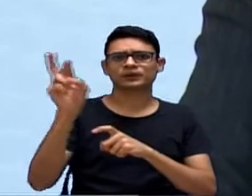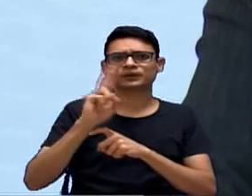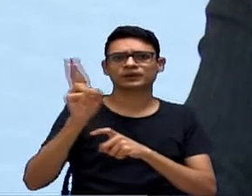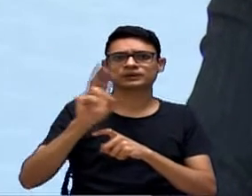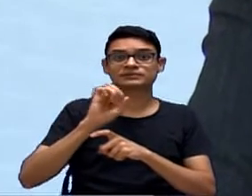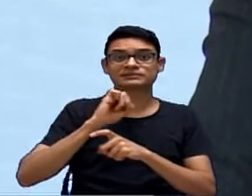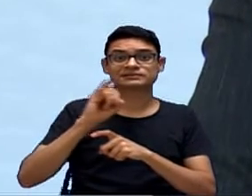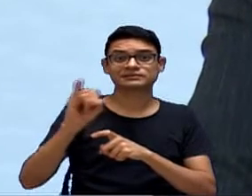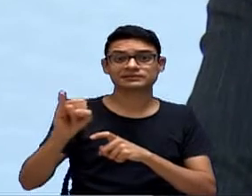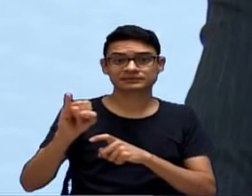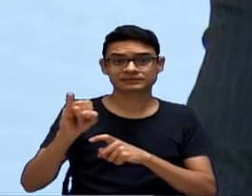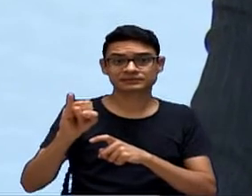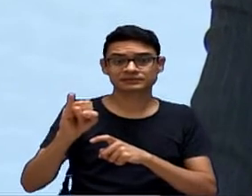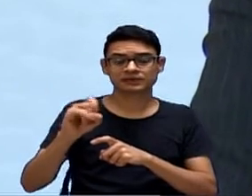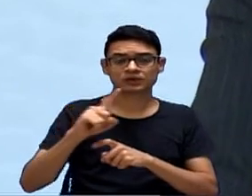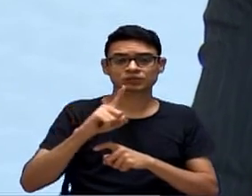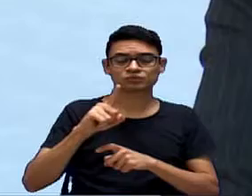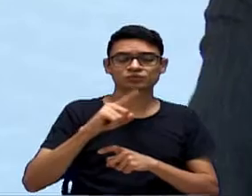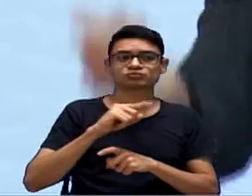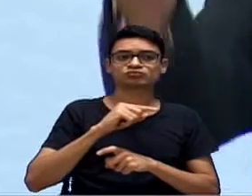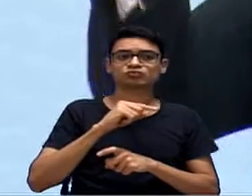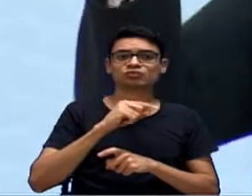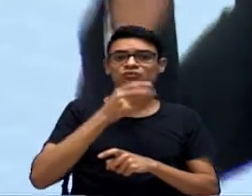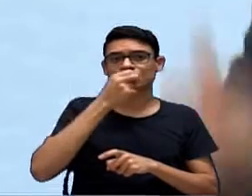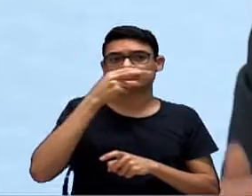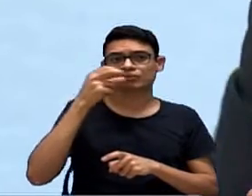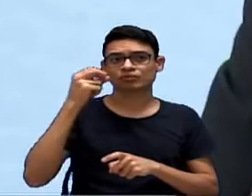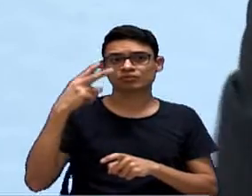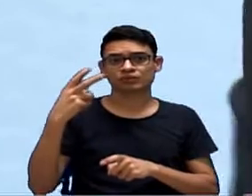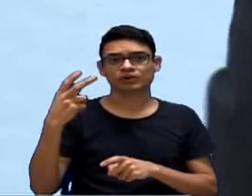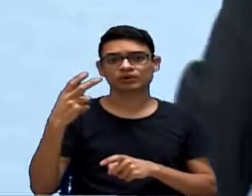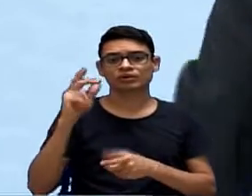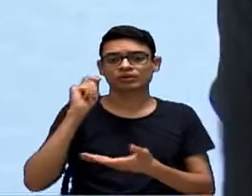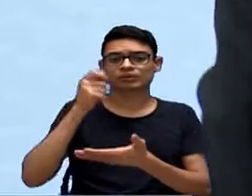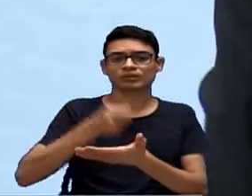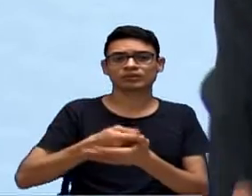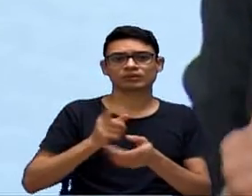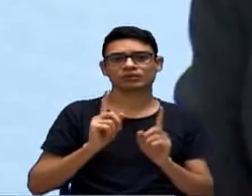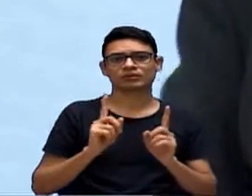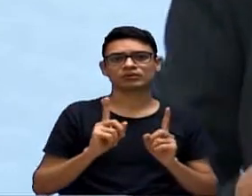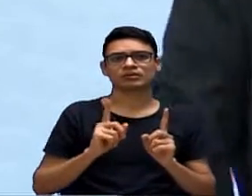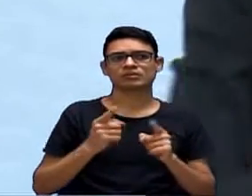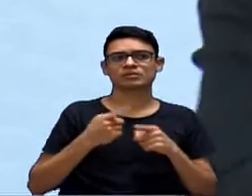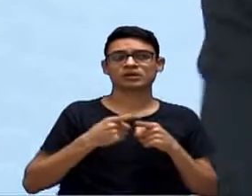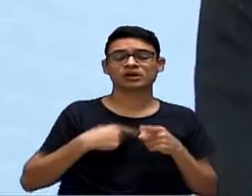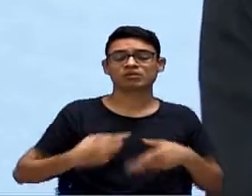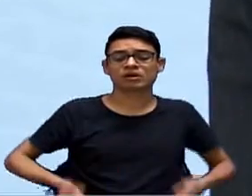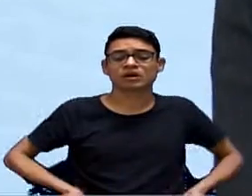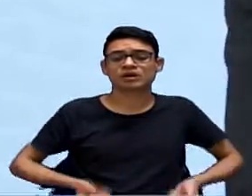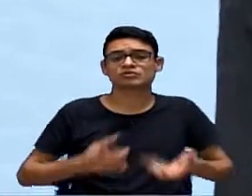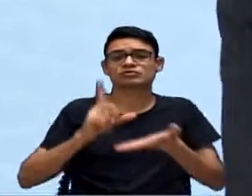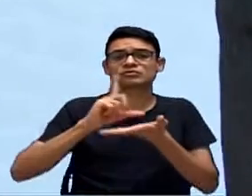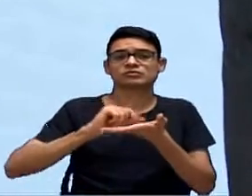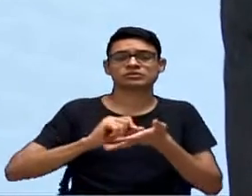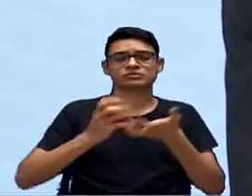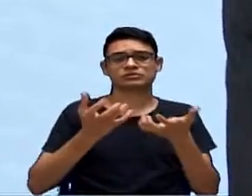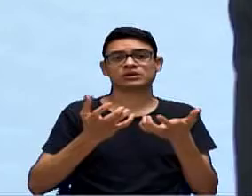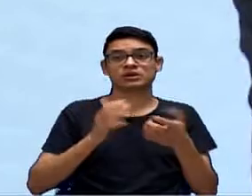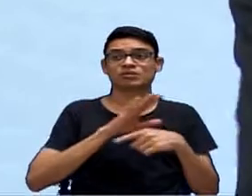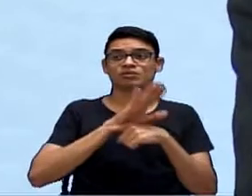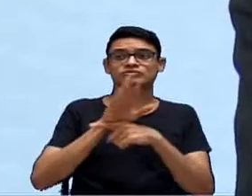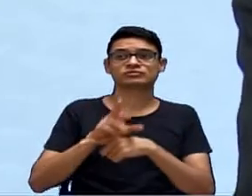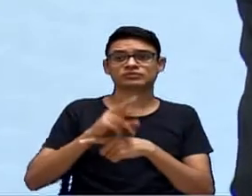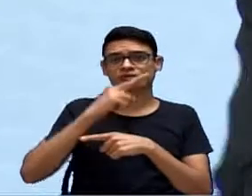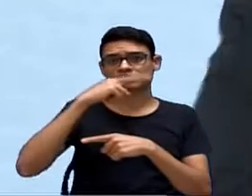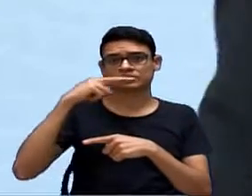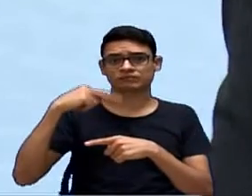não executar o TAC. O que eu quero é que nós temos menos gasto no horário, que o prefeito, eu estou tentando até ajudar o prefeito,